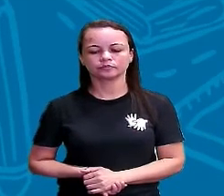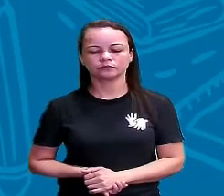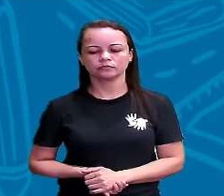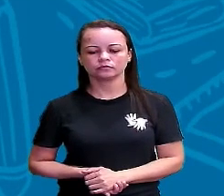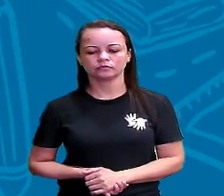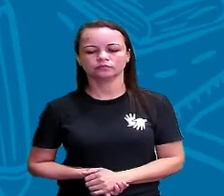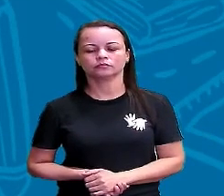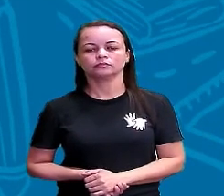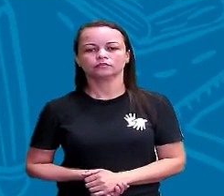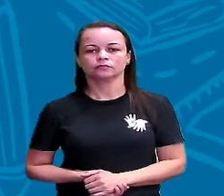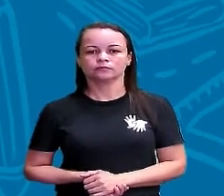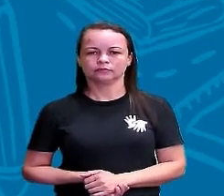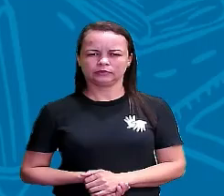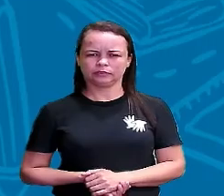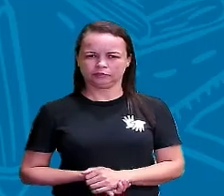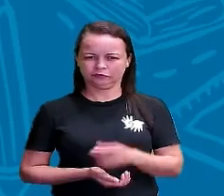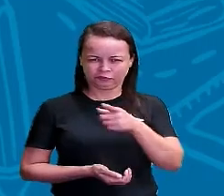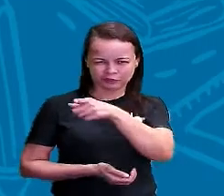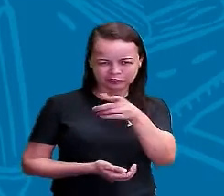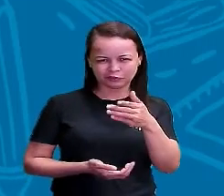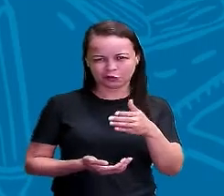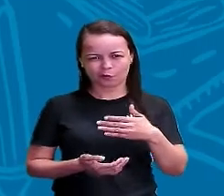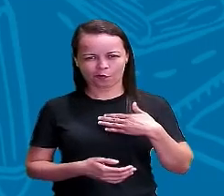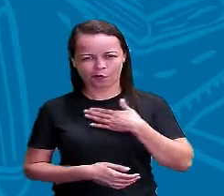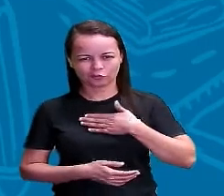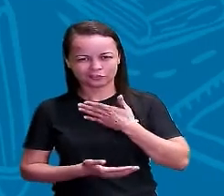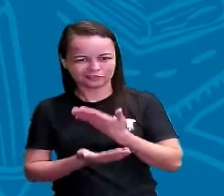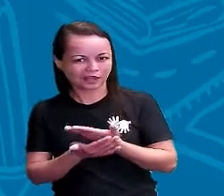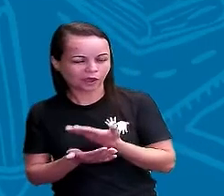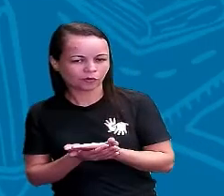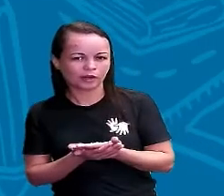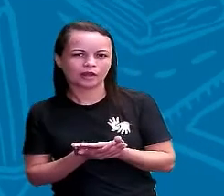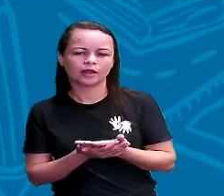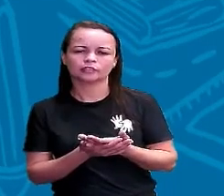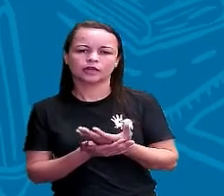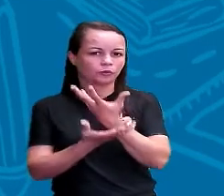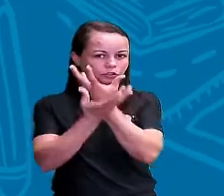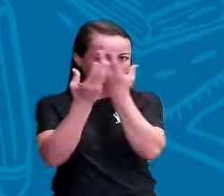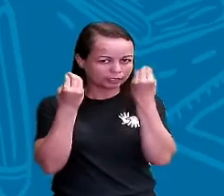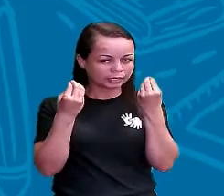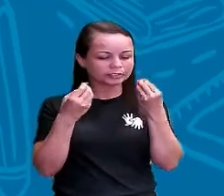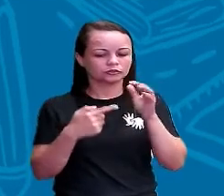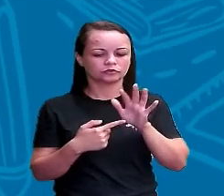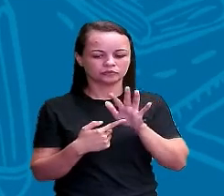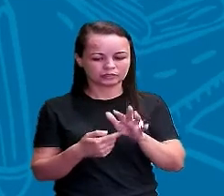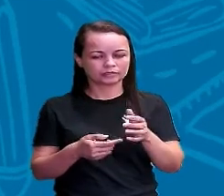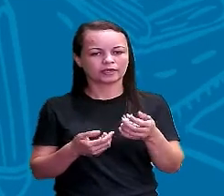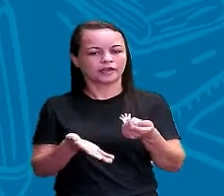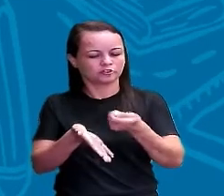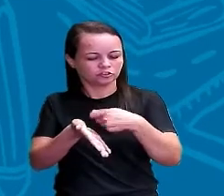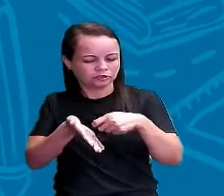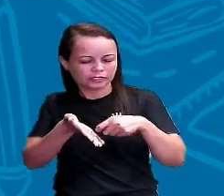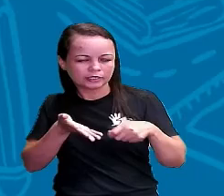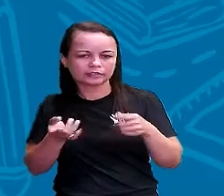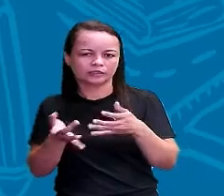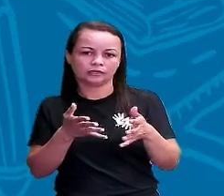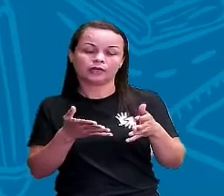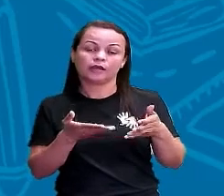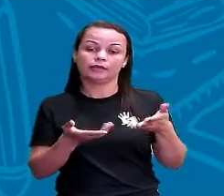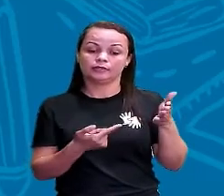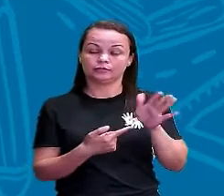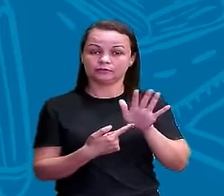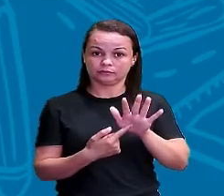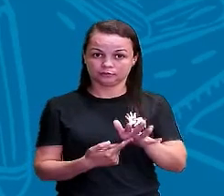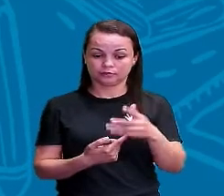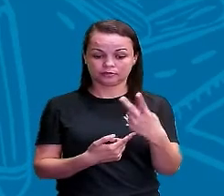E aí, vocês estão gostando da aula? Não esqueçam de fazer anotações. Essa aula aqui também, que está passando na TV, ela também